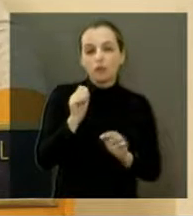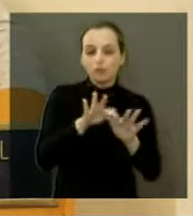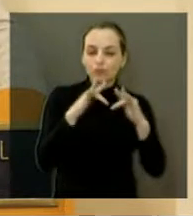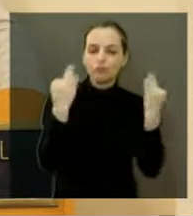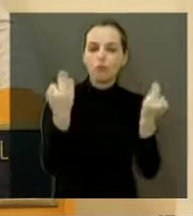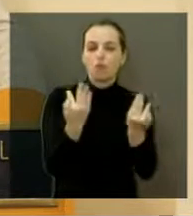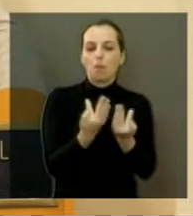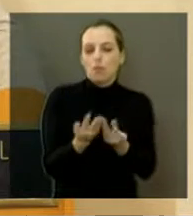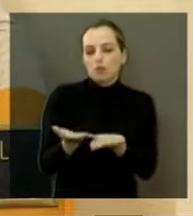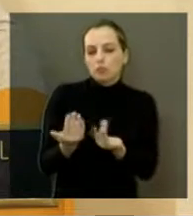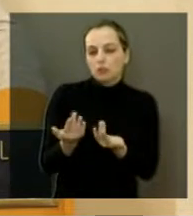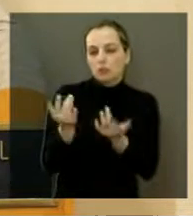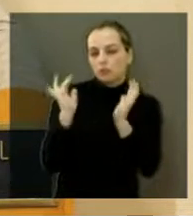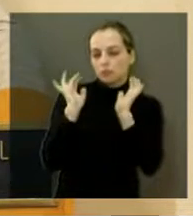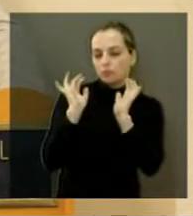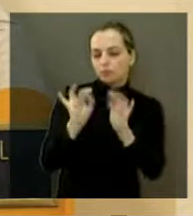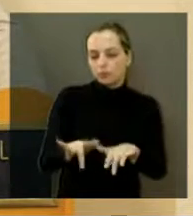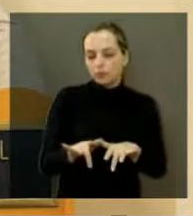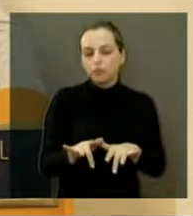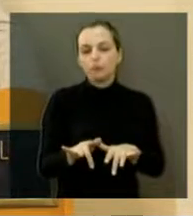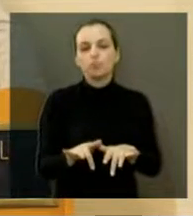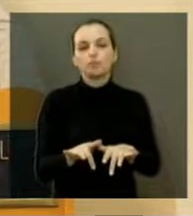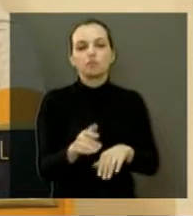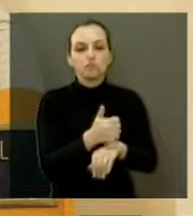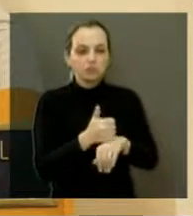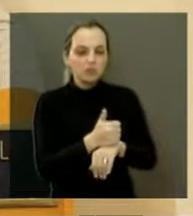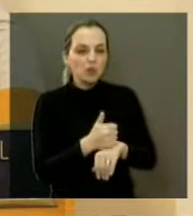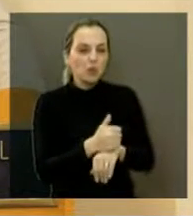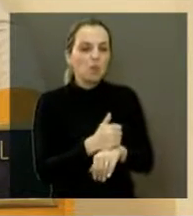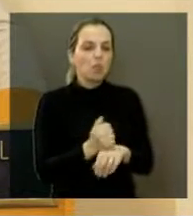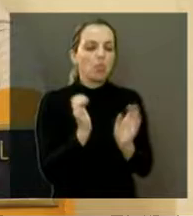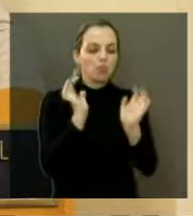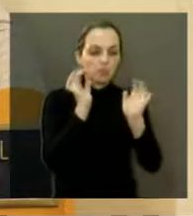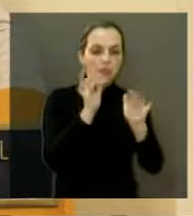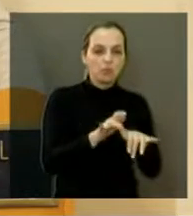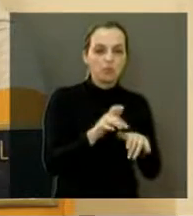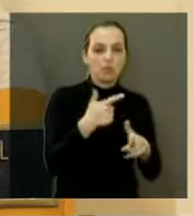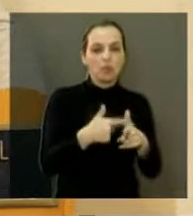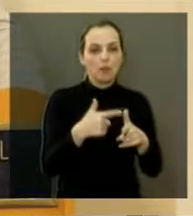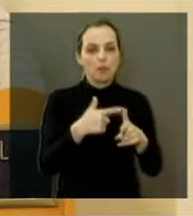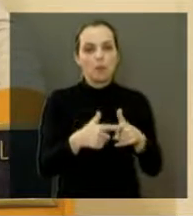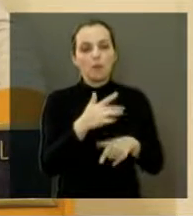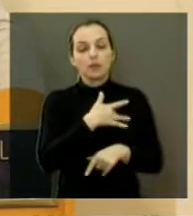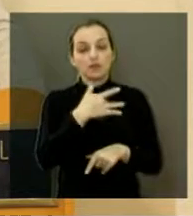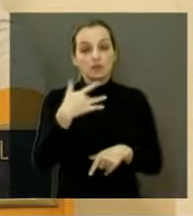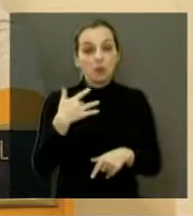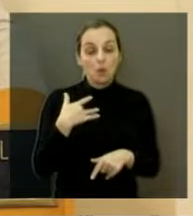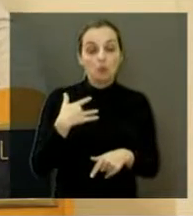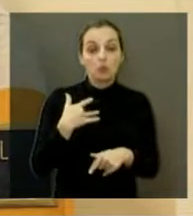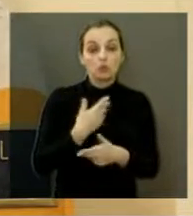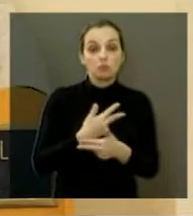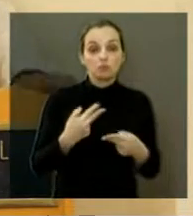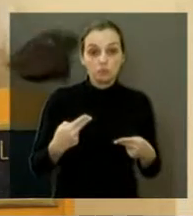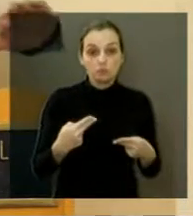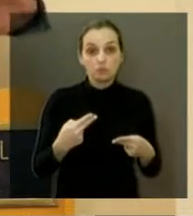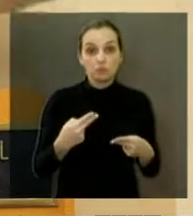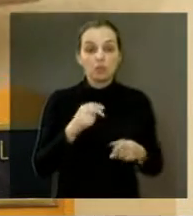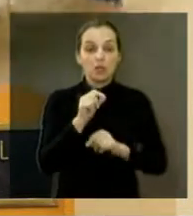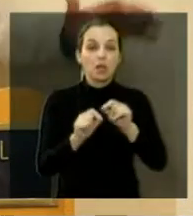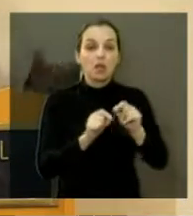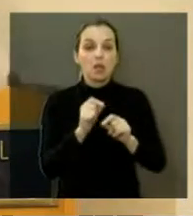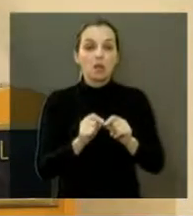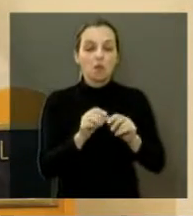estudos, acaba sendo um péssimo profissional, tem problemas de saúde, enfim, acaba virando um